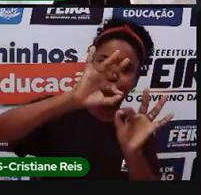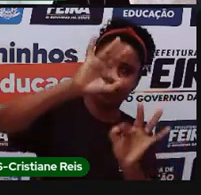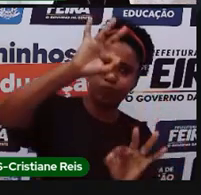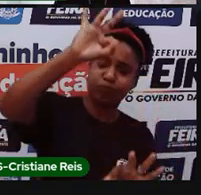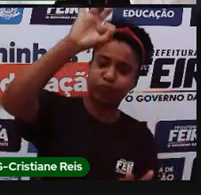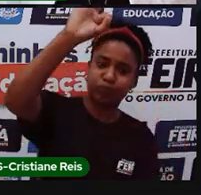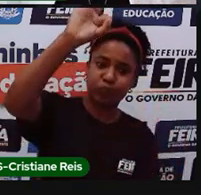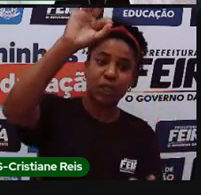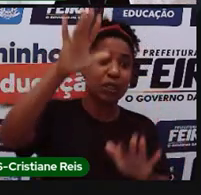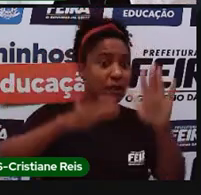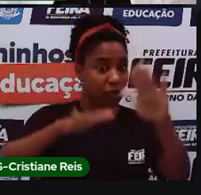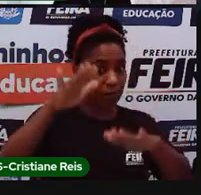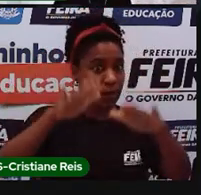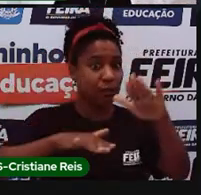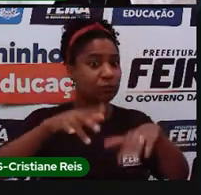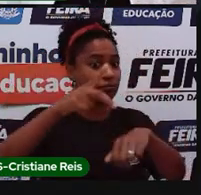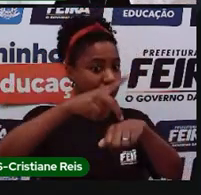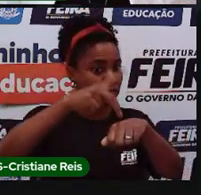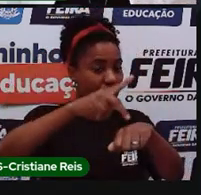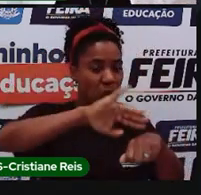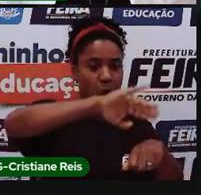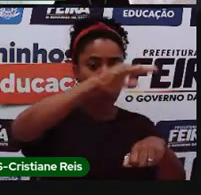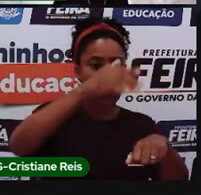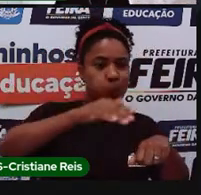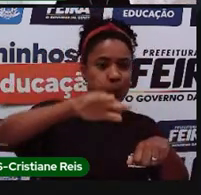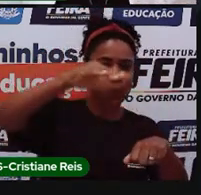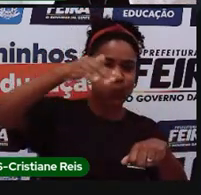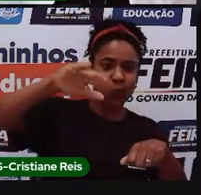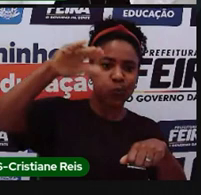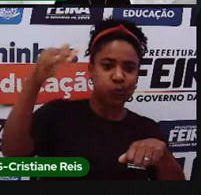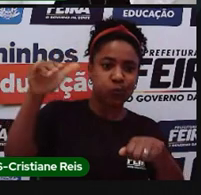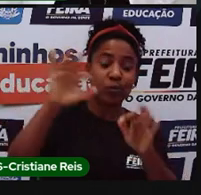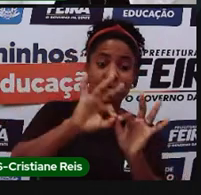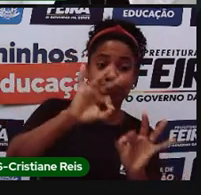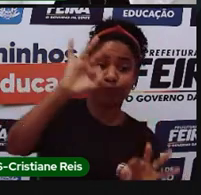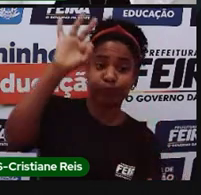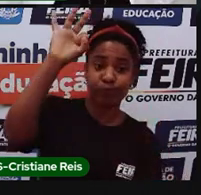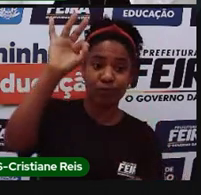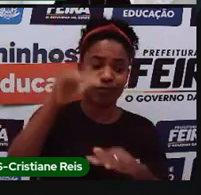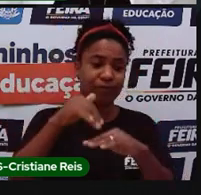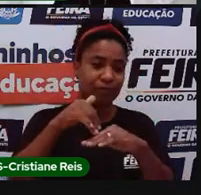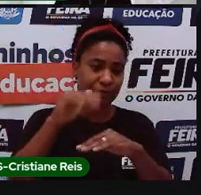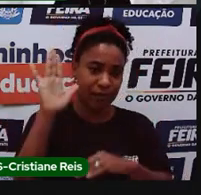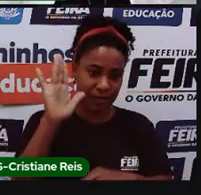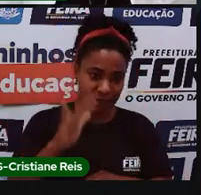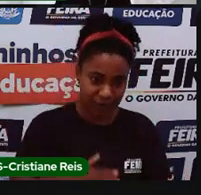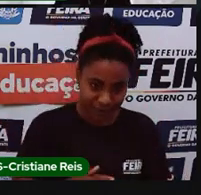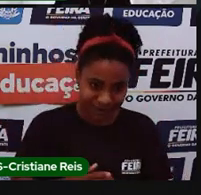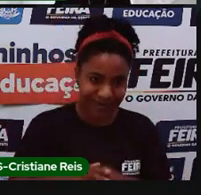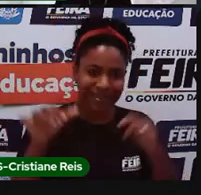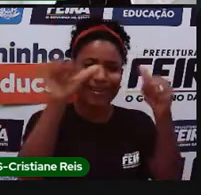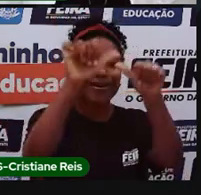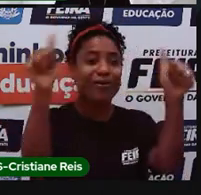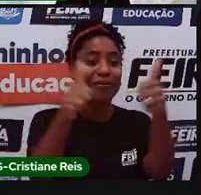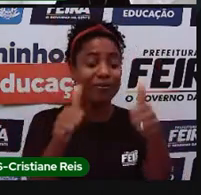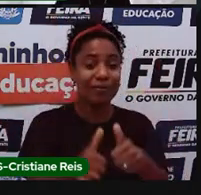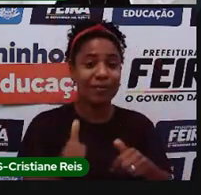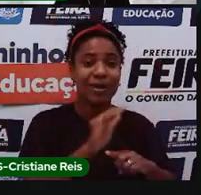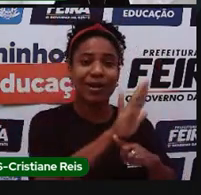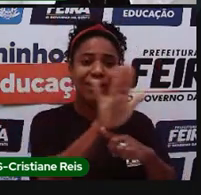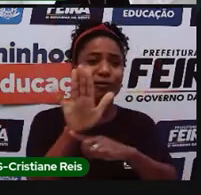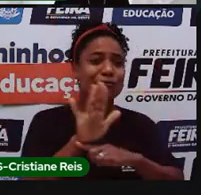às partes mais rochosas. Então, os mapas, eles podem nos ajudar muito a conhecer muitas coisas do local onde nós